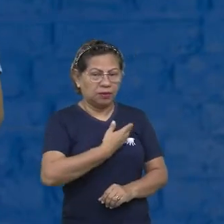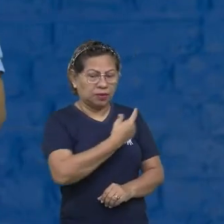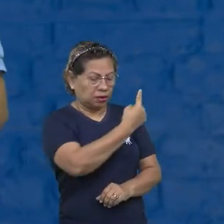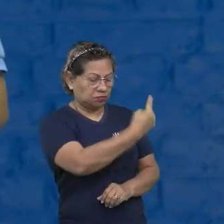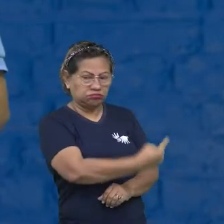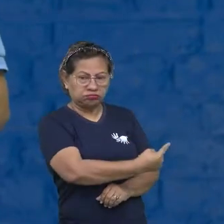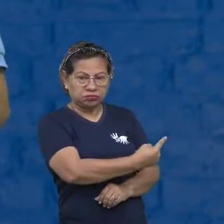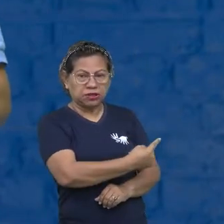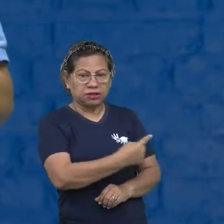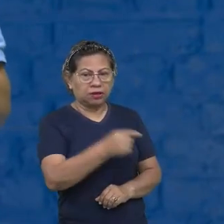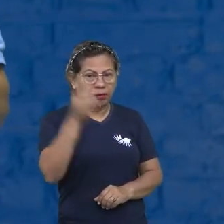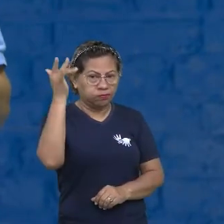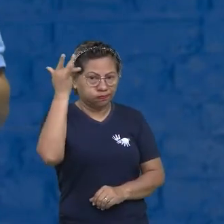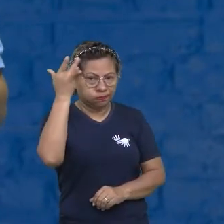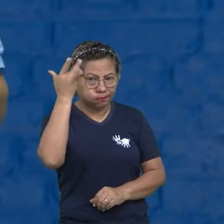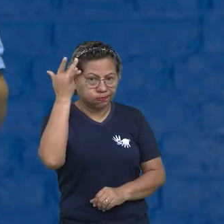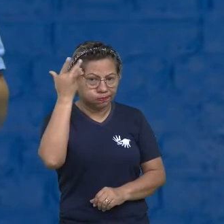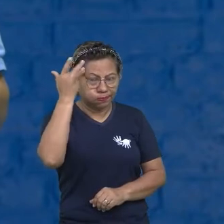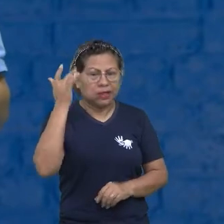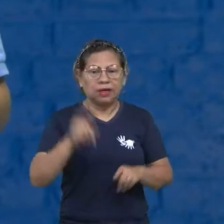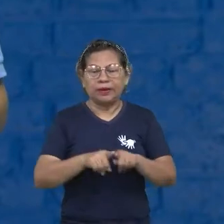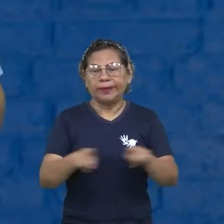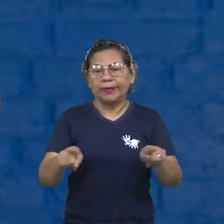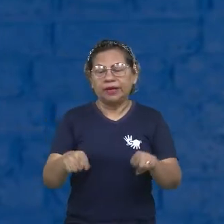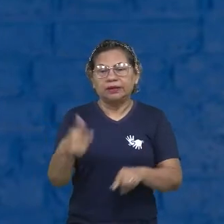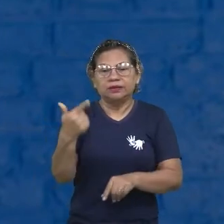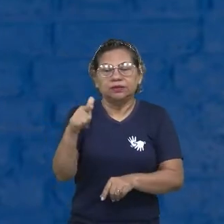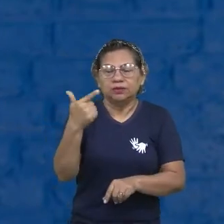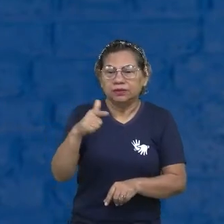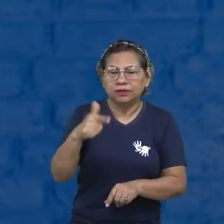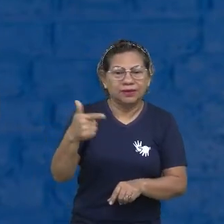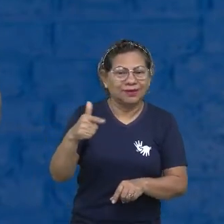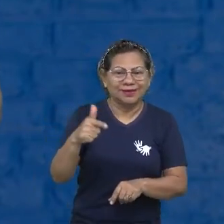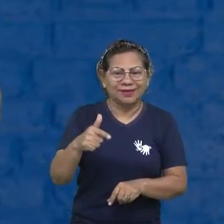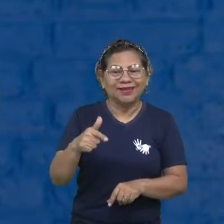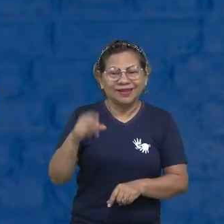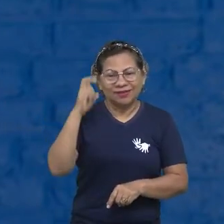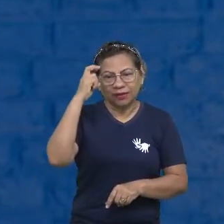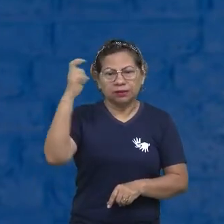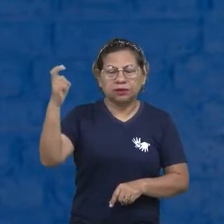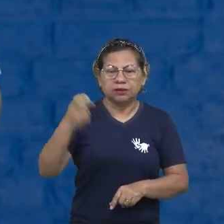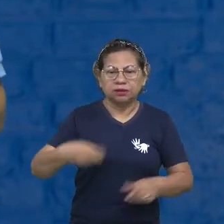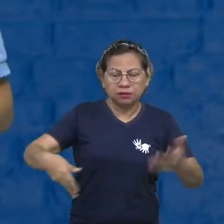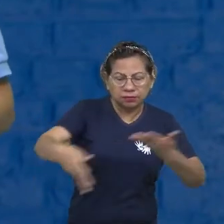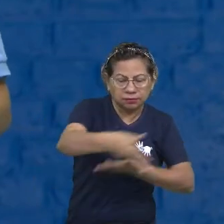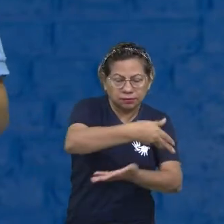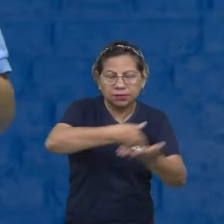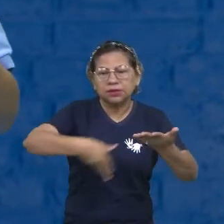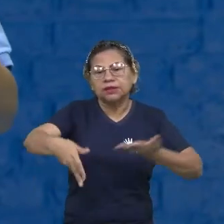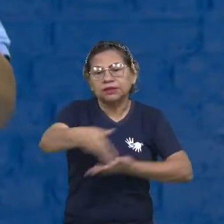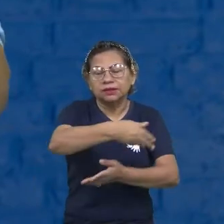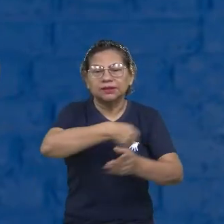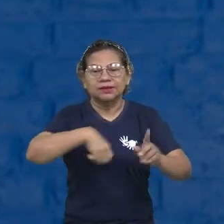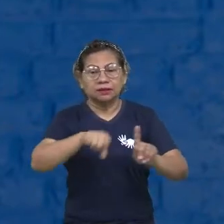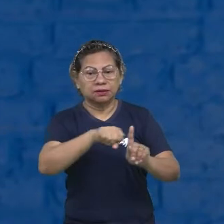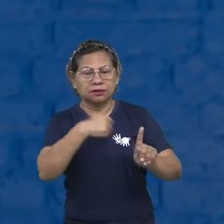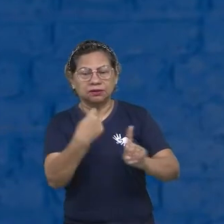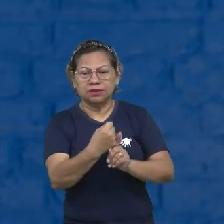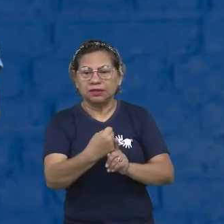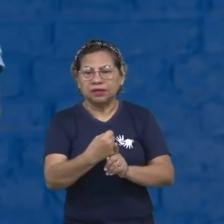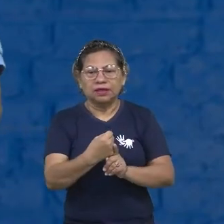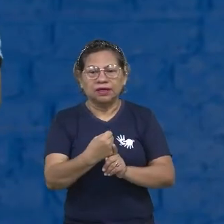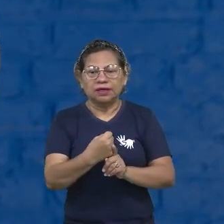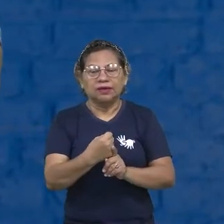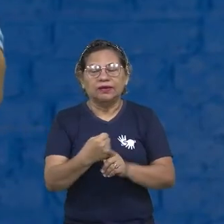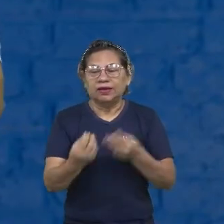inteligente. Mas não tem inteligência social, não consegue falar com o outro, não consegue dialogar com o outro, não consegue expor os